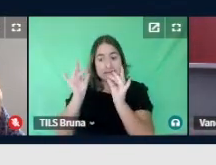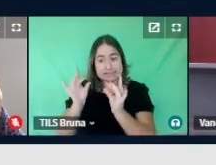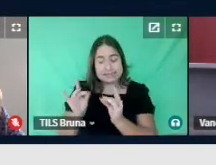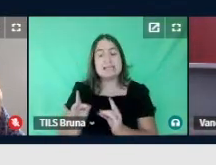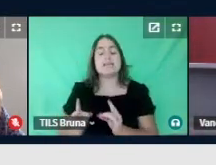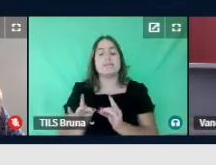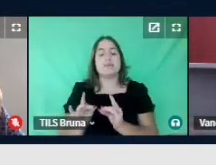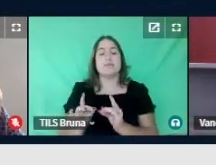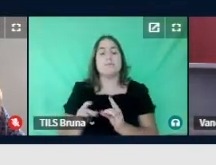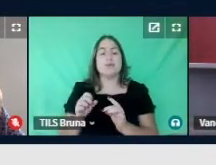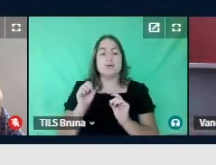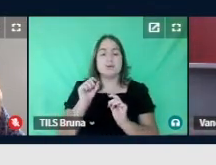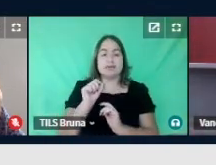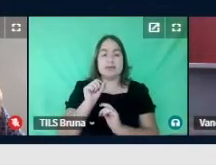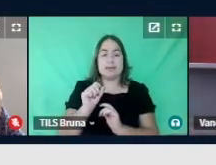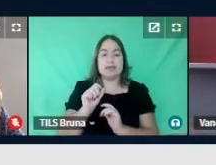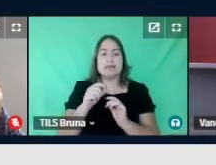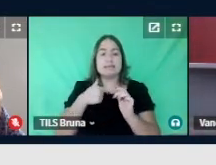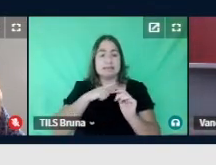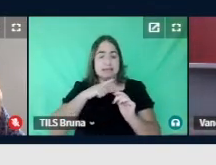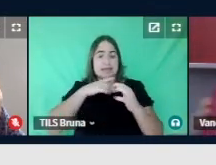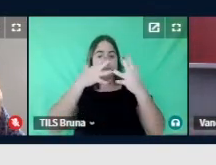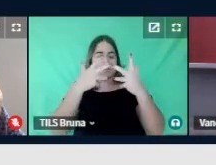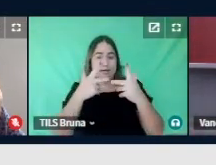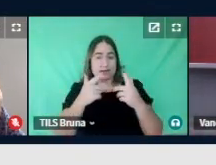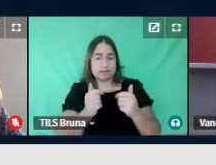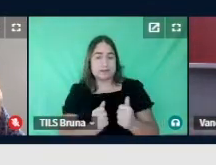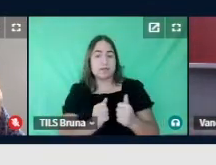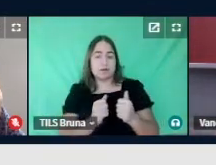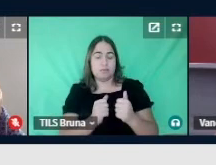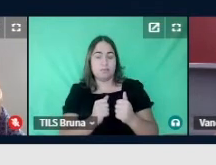esses talentos são explicados pela coerência central fraca.